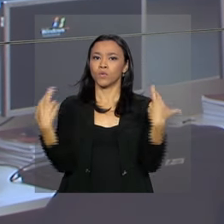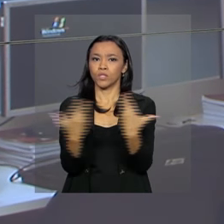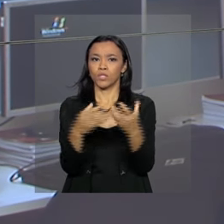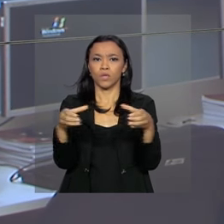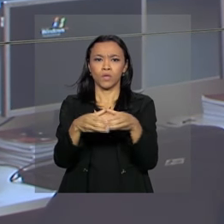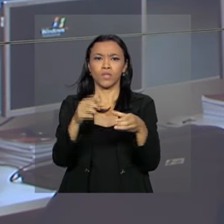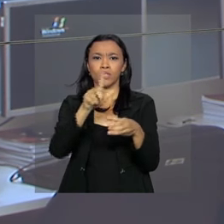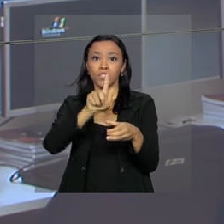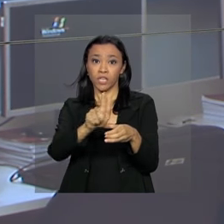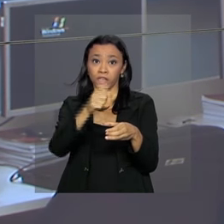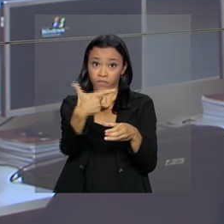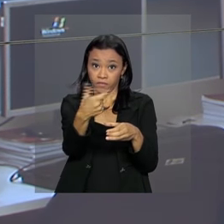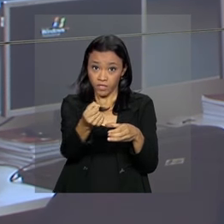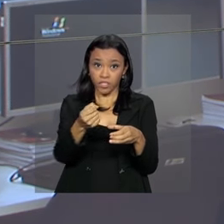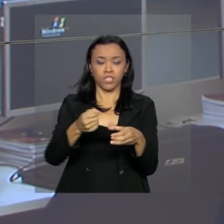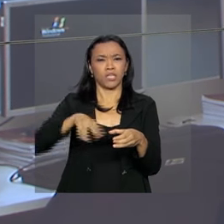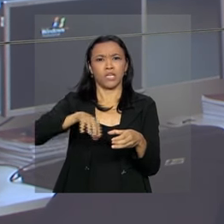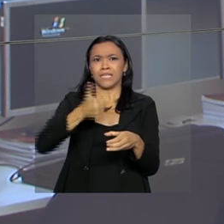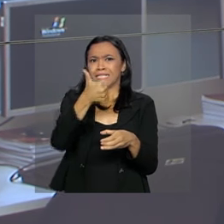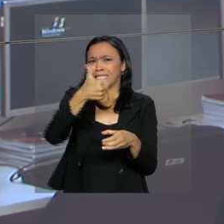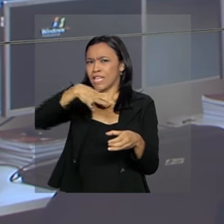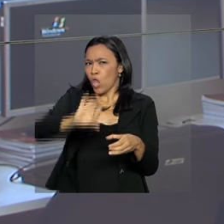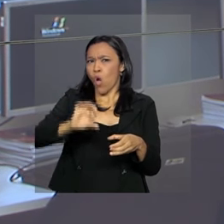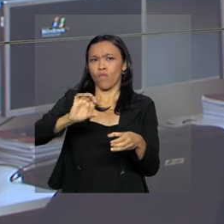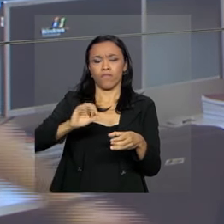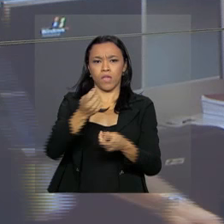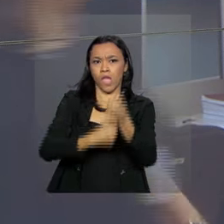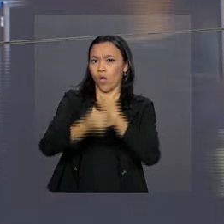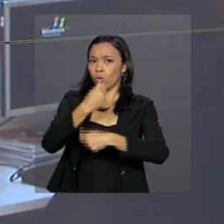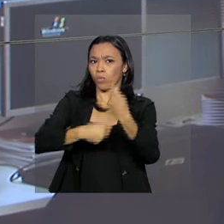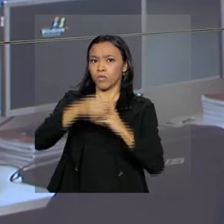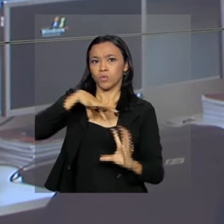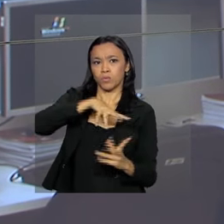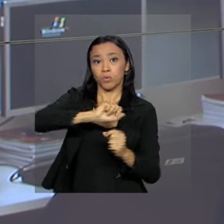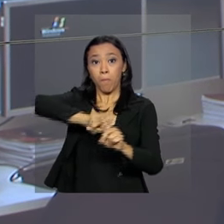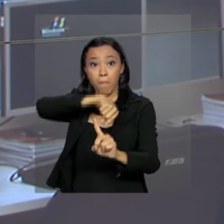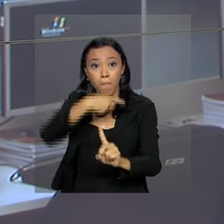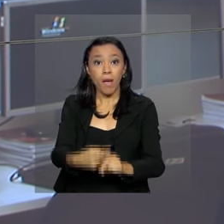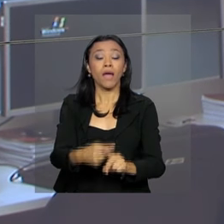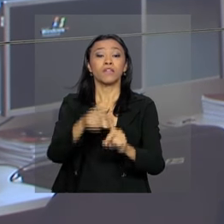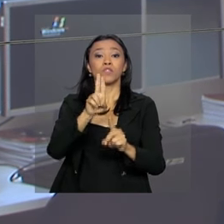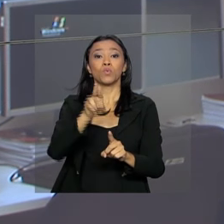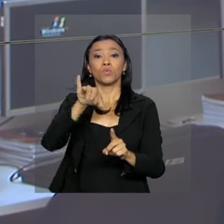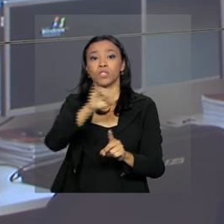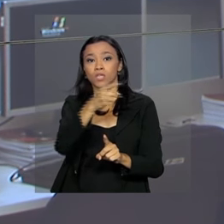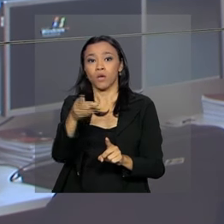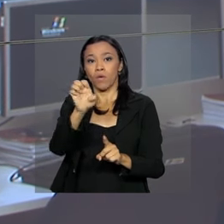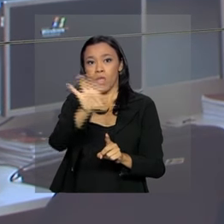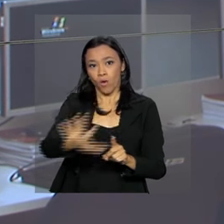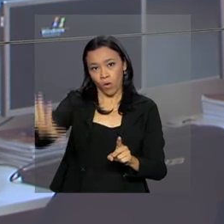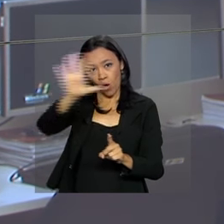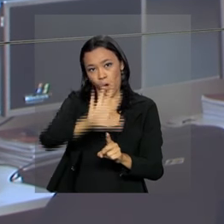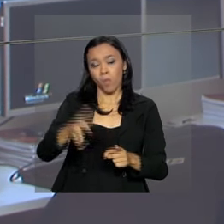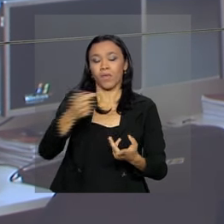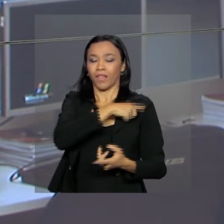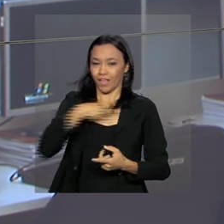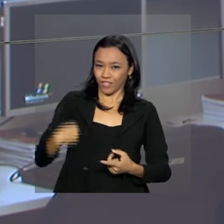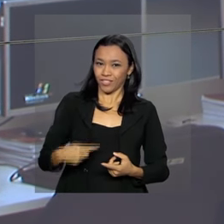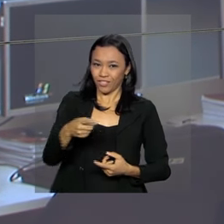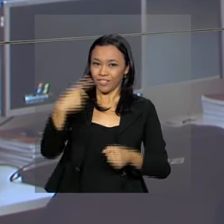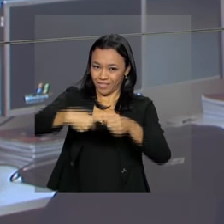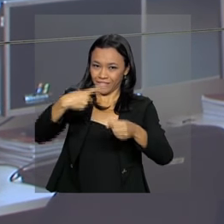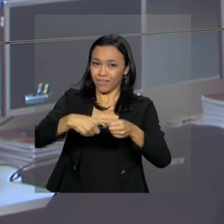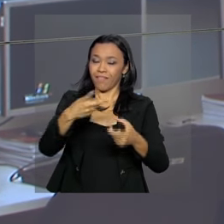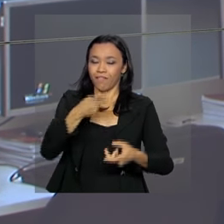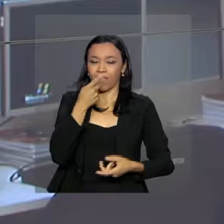grupo das 19 maiores economias do mundo mais a União Europeia. De Hanjô, na China, João Pedro Neto traz as informações